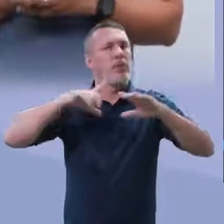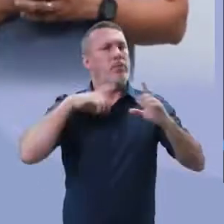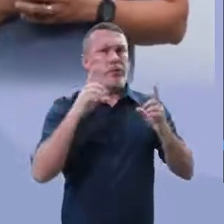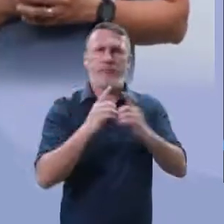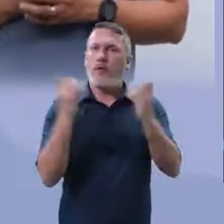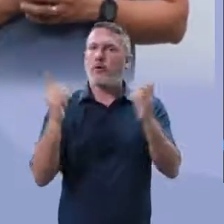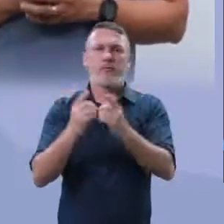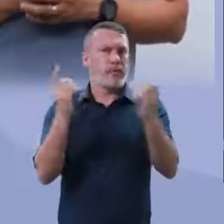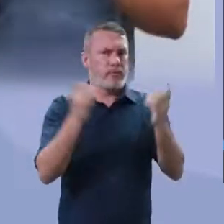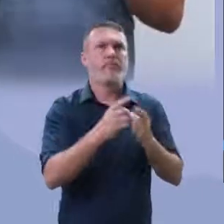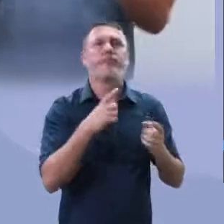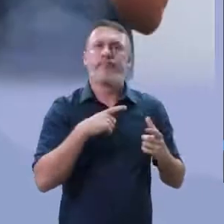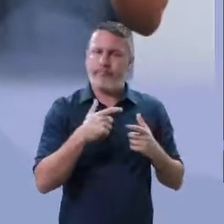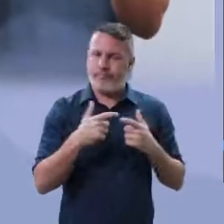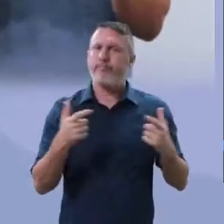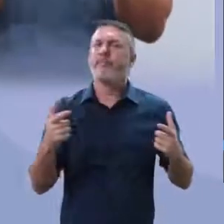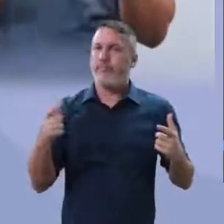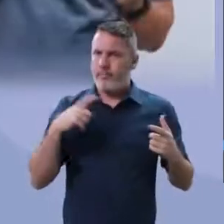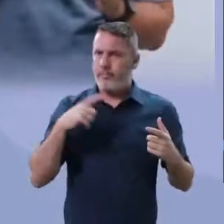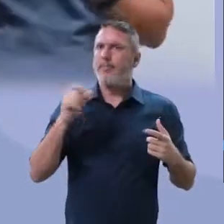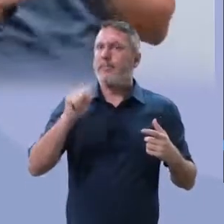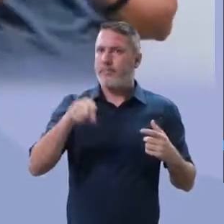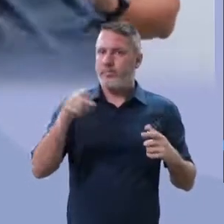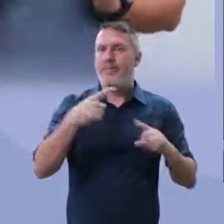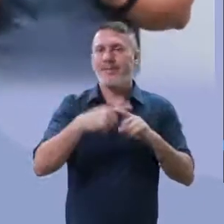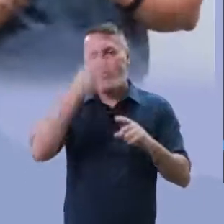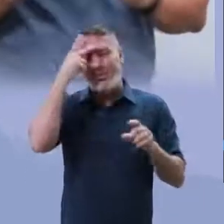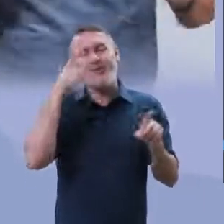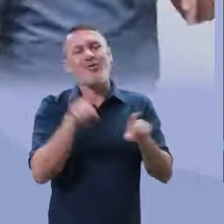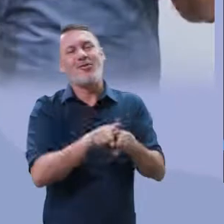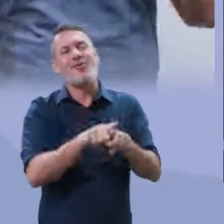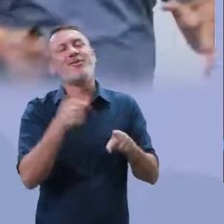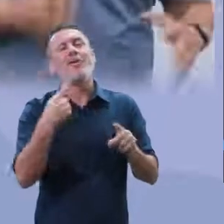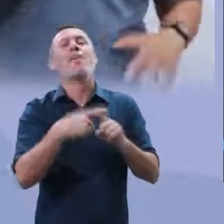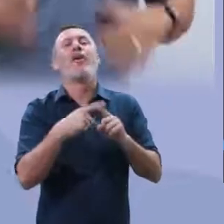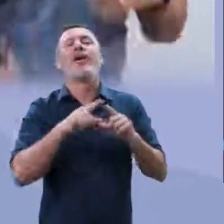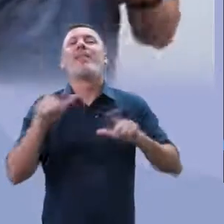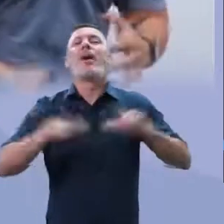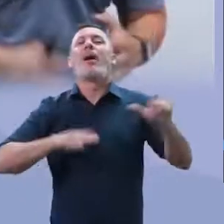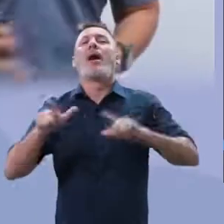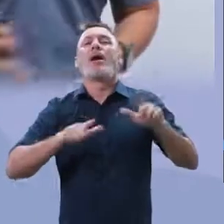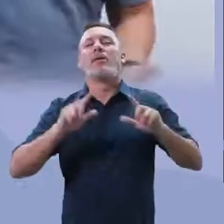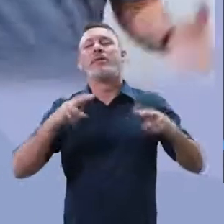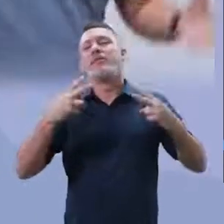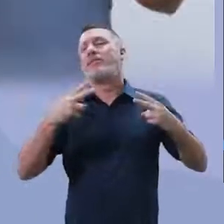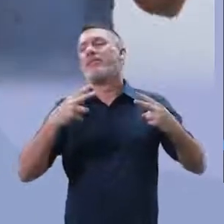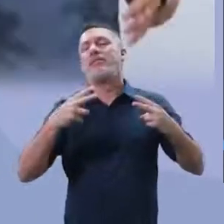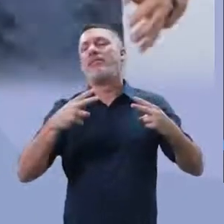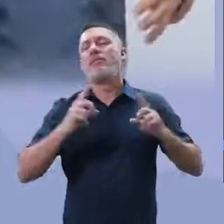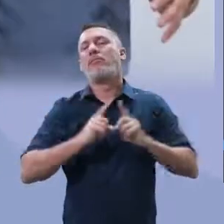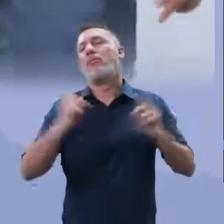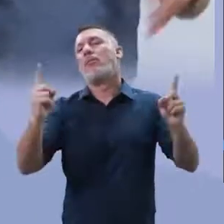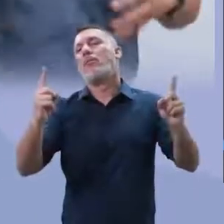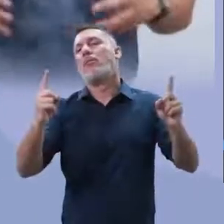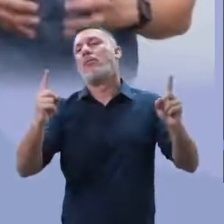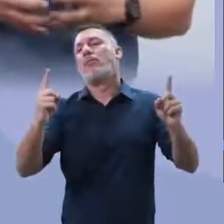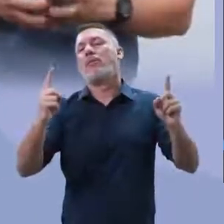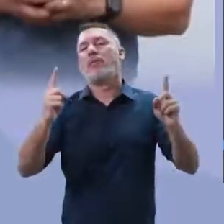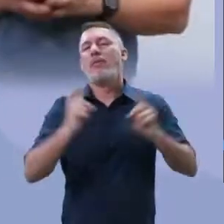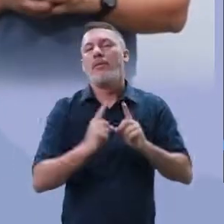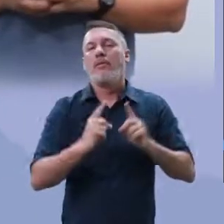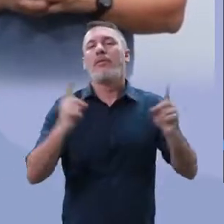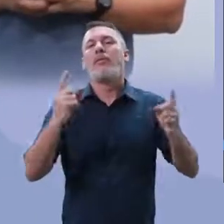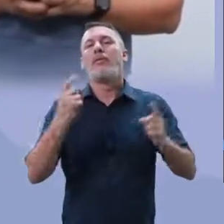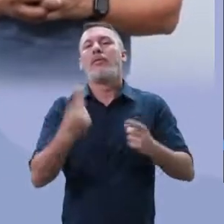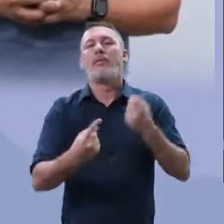de divórcios. Ó, peraí. Então as pessoas estavam juntas quando estavam trabalhando, quando estavam no dia a dia. Agora todo mundo ficou dentro